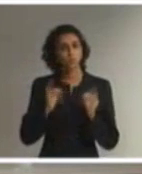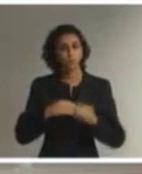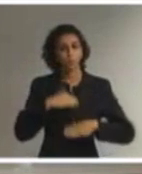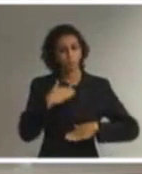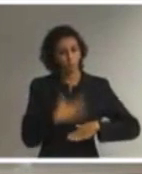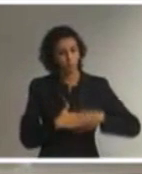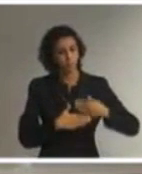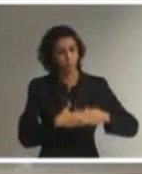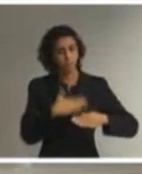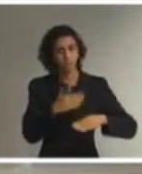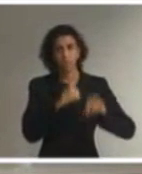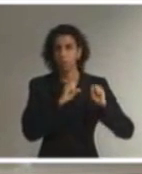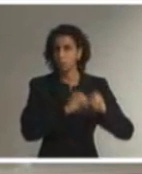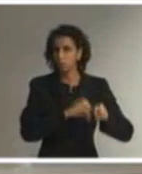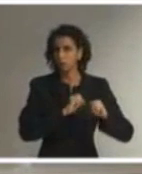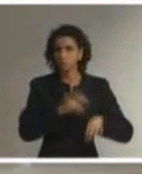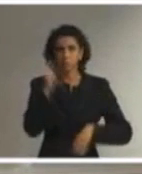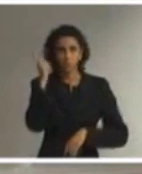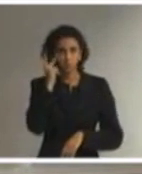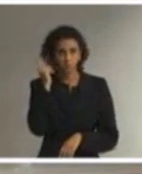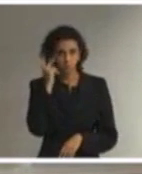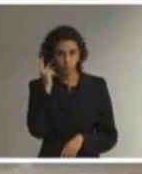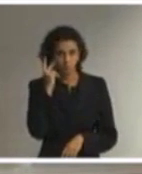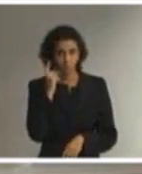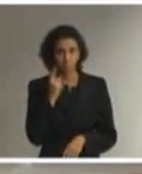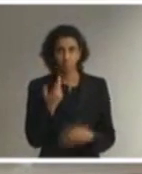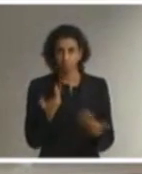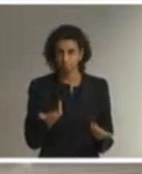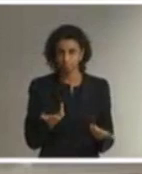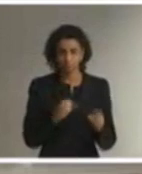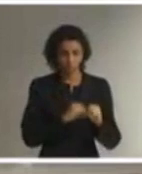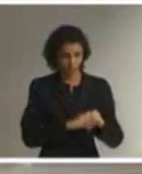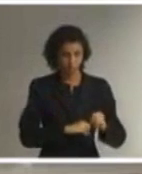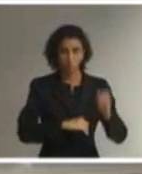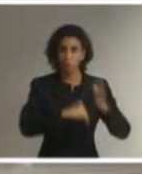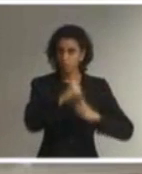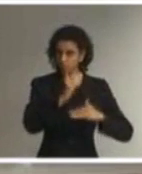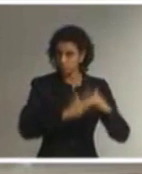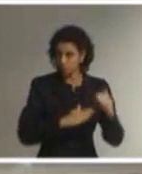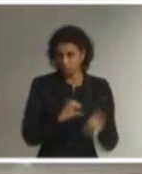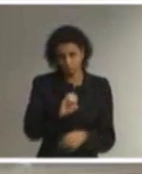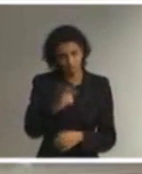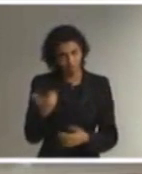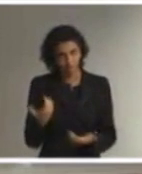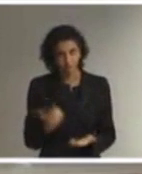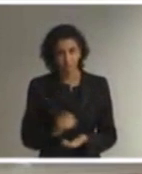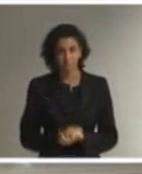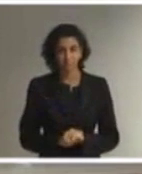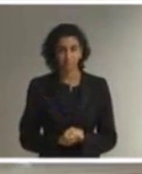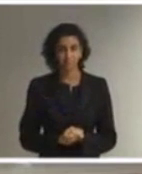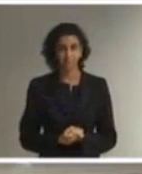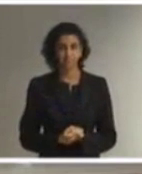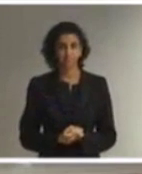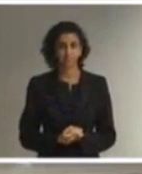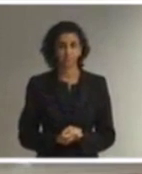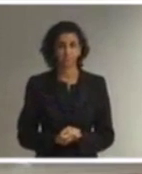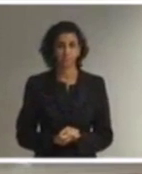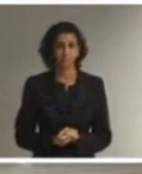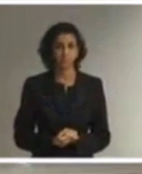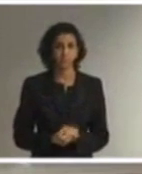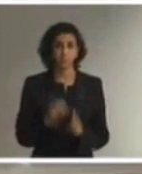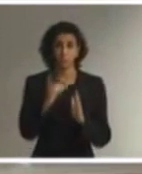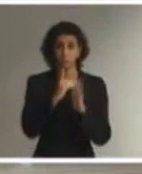da educação metódica e da educação profissional, obviamente. E o Decreto